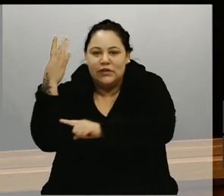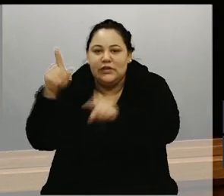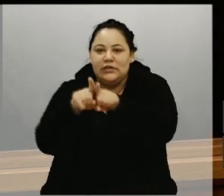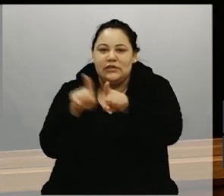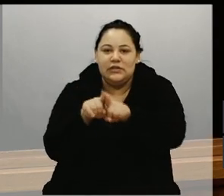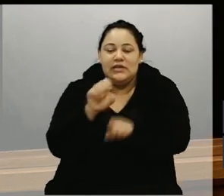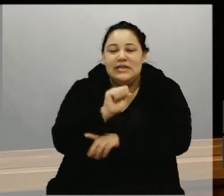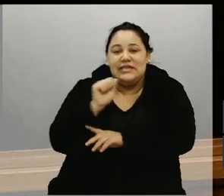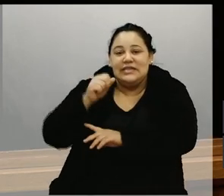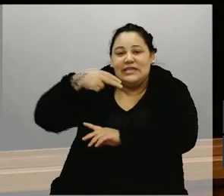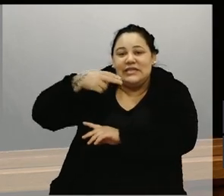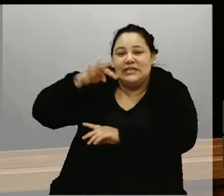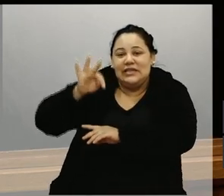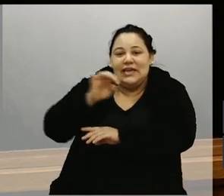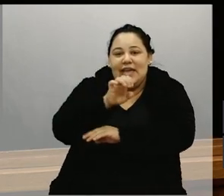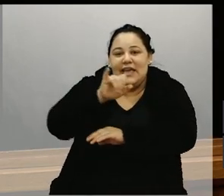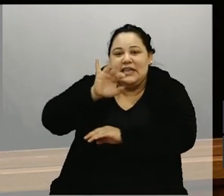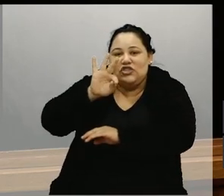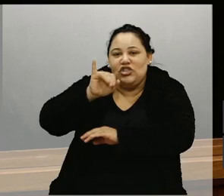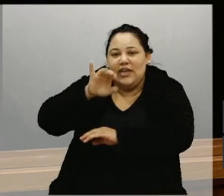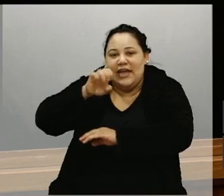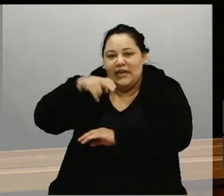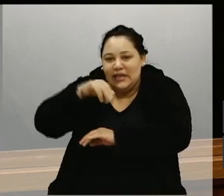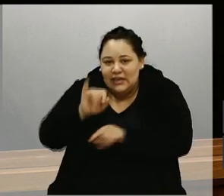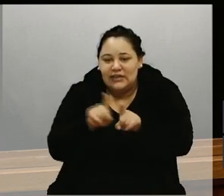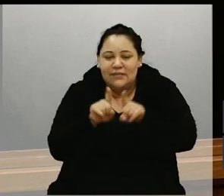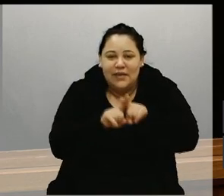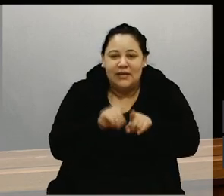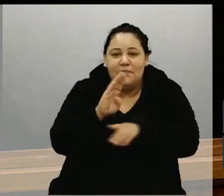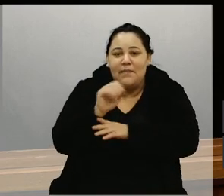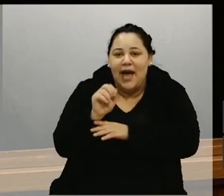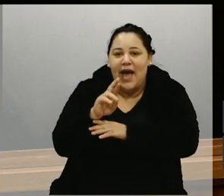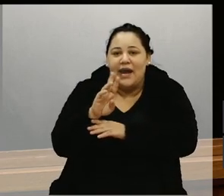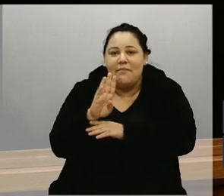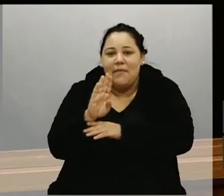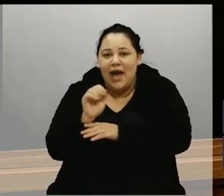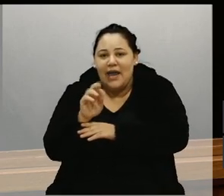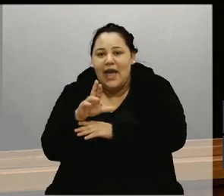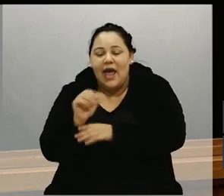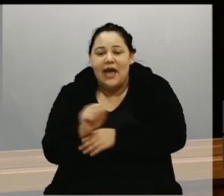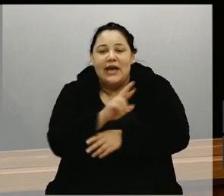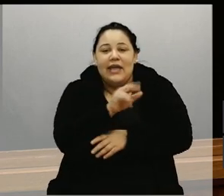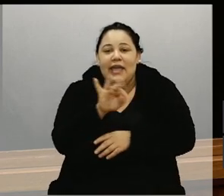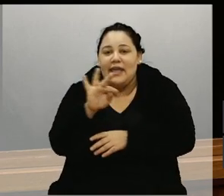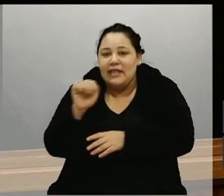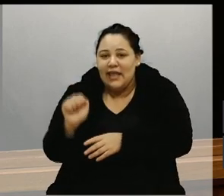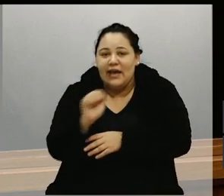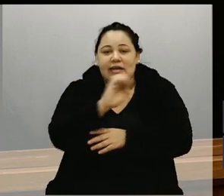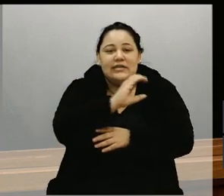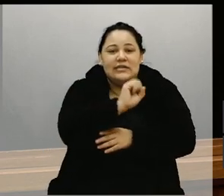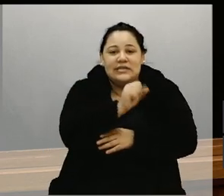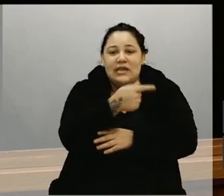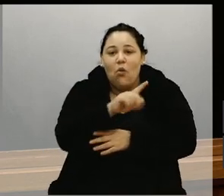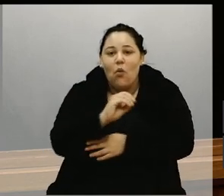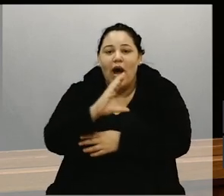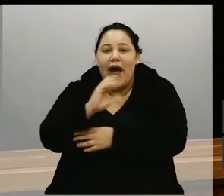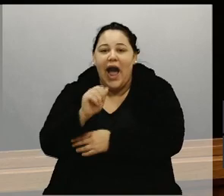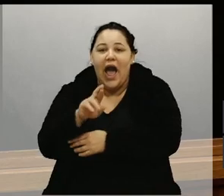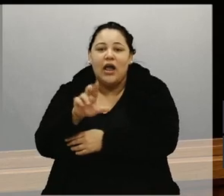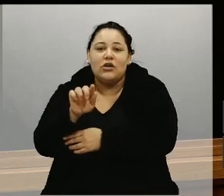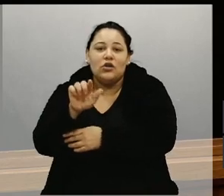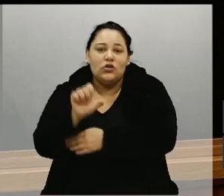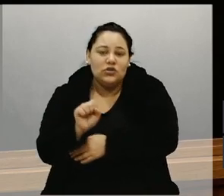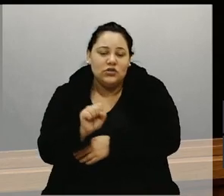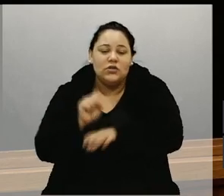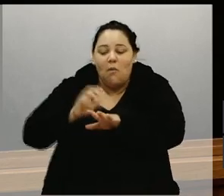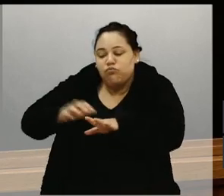Bárbara, Santa Rita, Santo Antônio, São Carlos, São Ciro, São Cristóvão, São Geraldo,